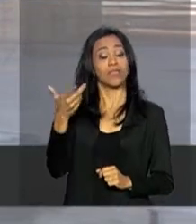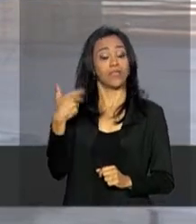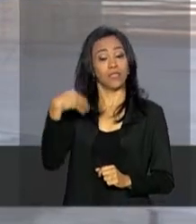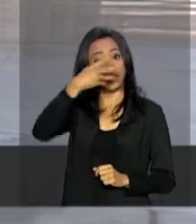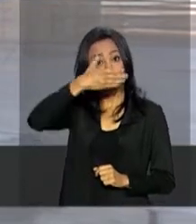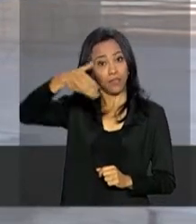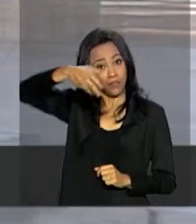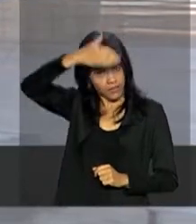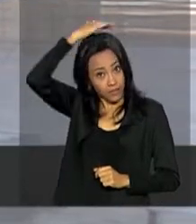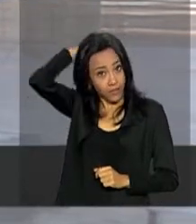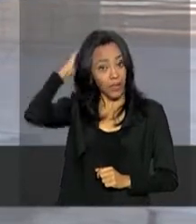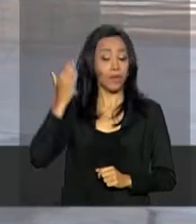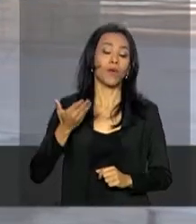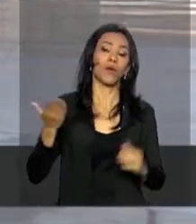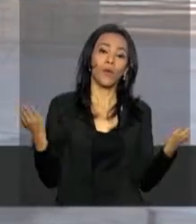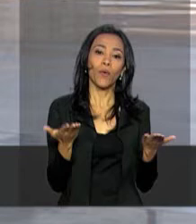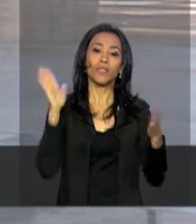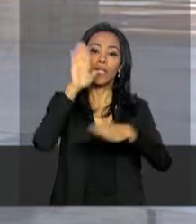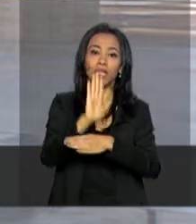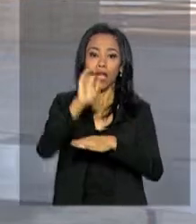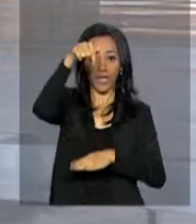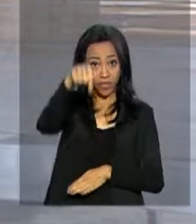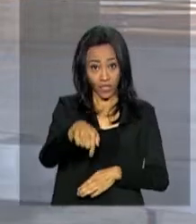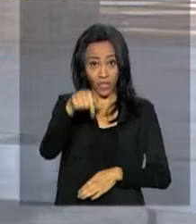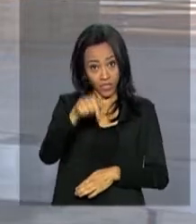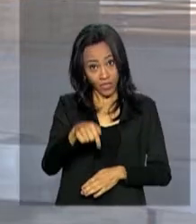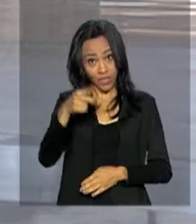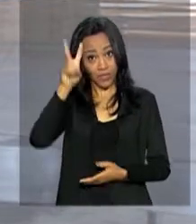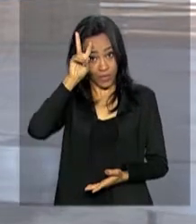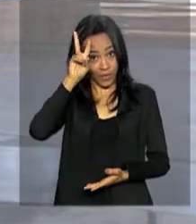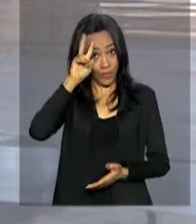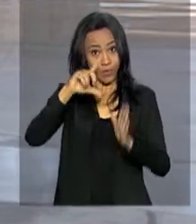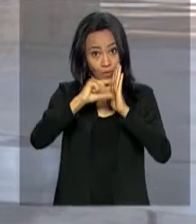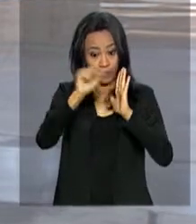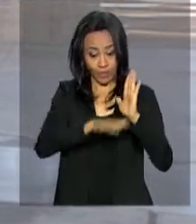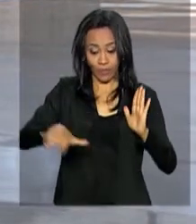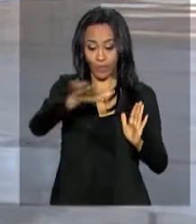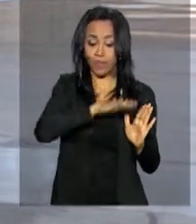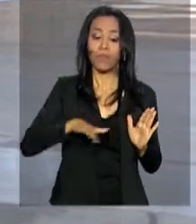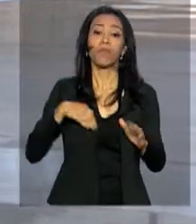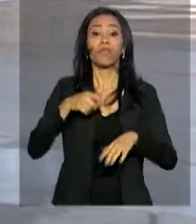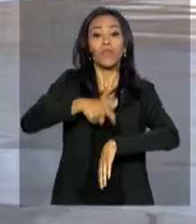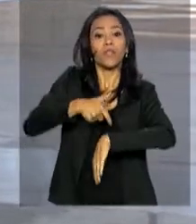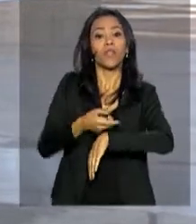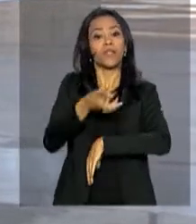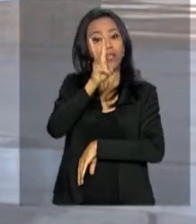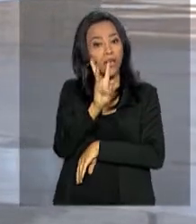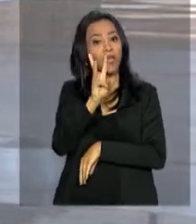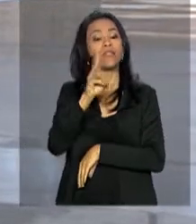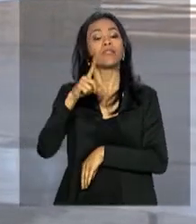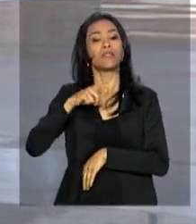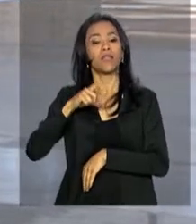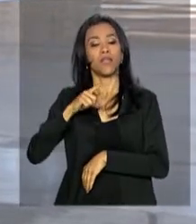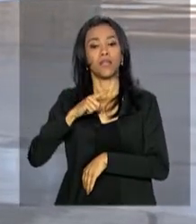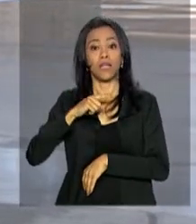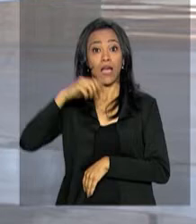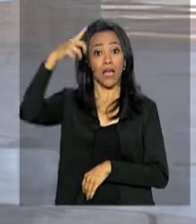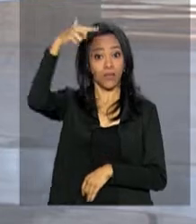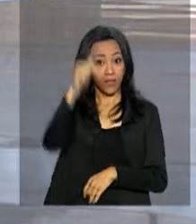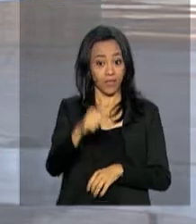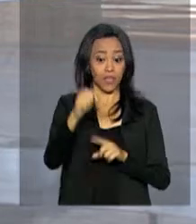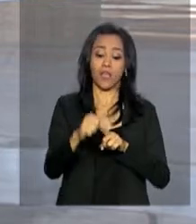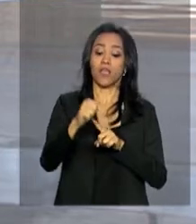tarde desta segunda-feira aqui no Palácio do Planalto. Às três horas ele participa da sétima reunião do